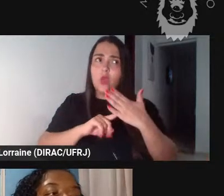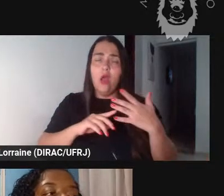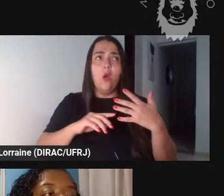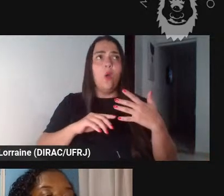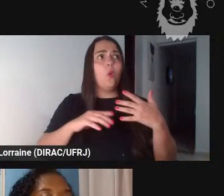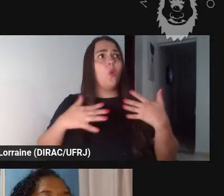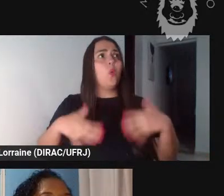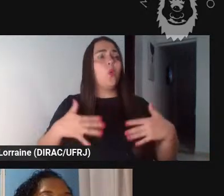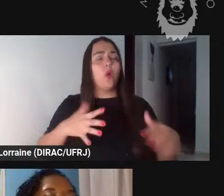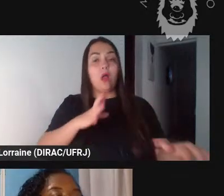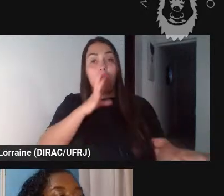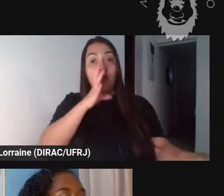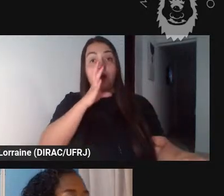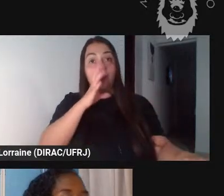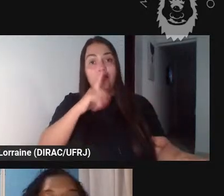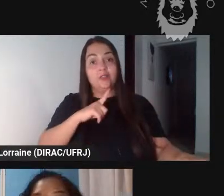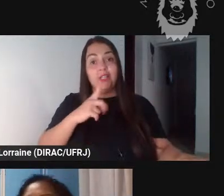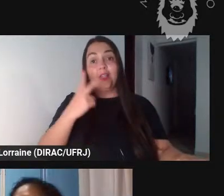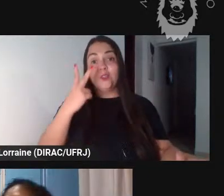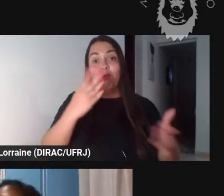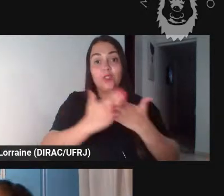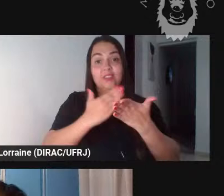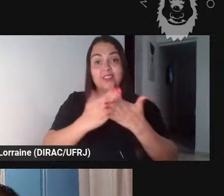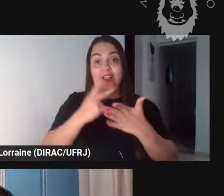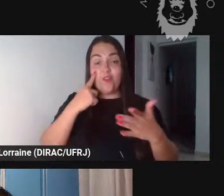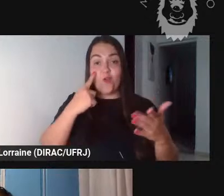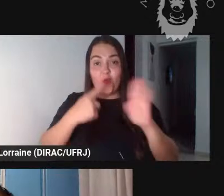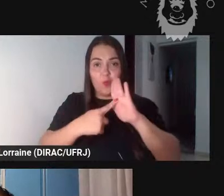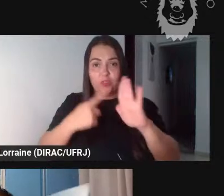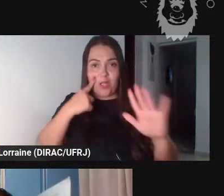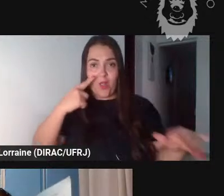as duas obras dela tenho aqui